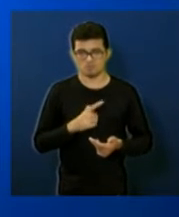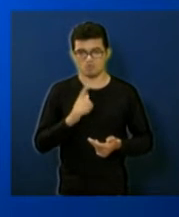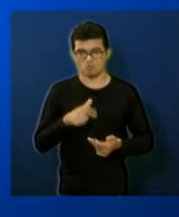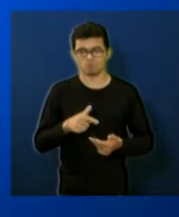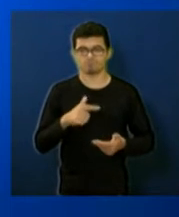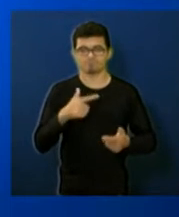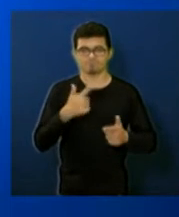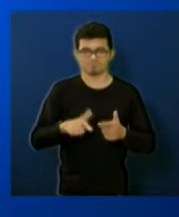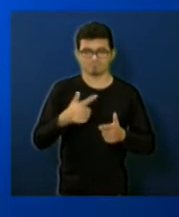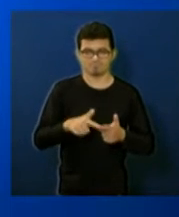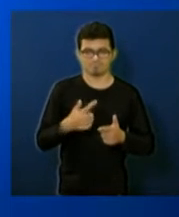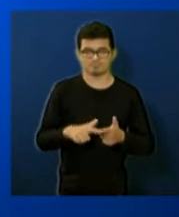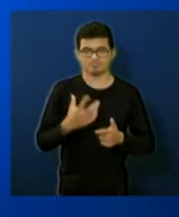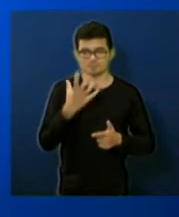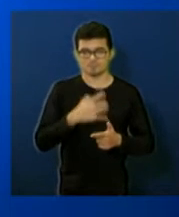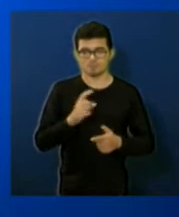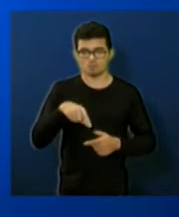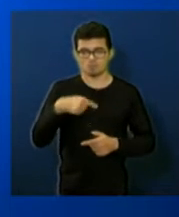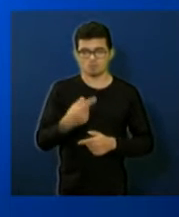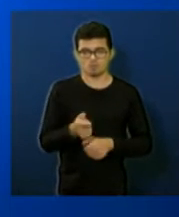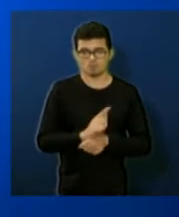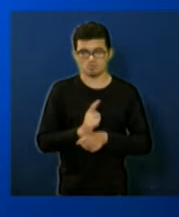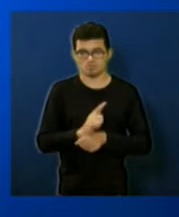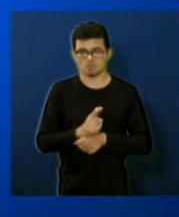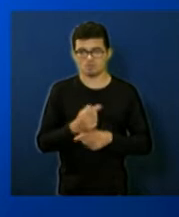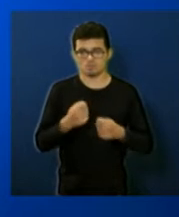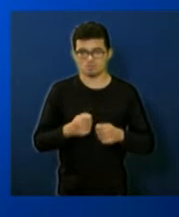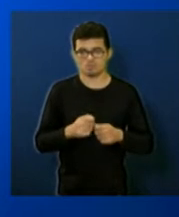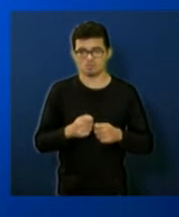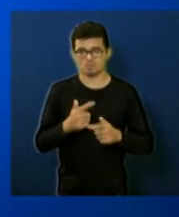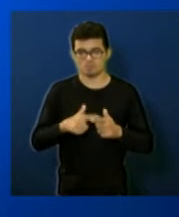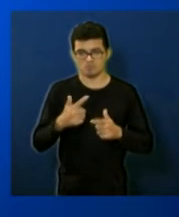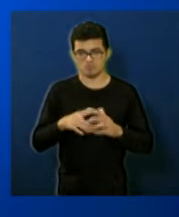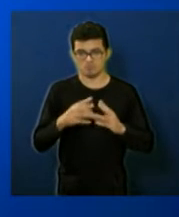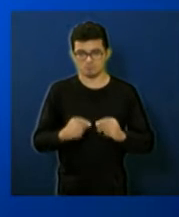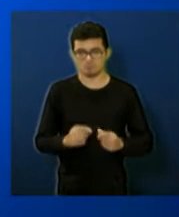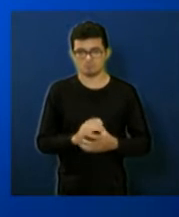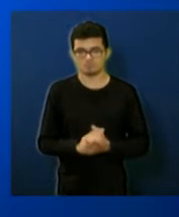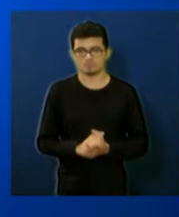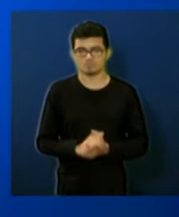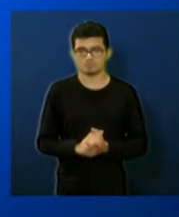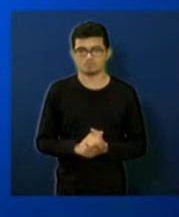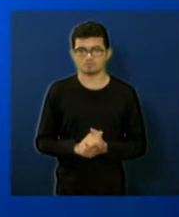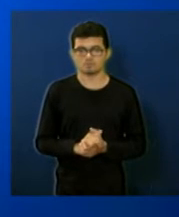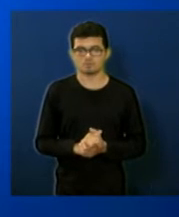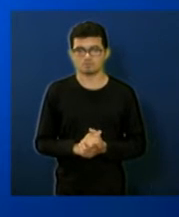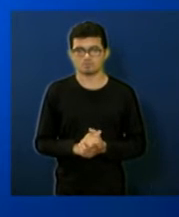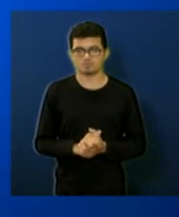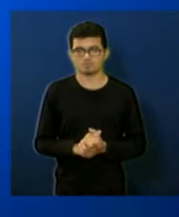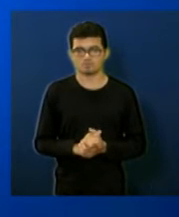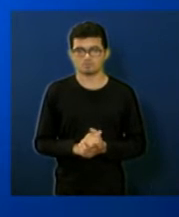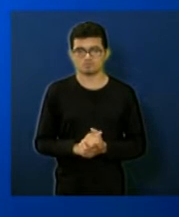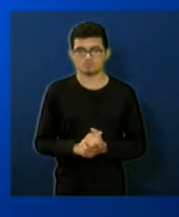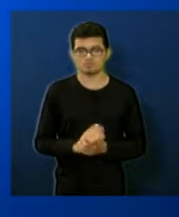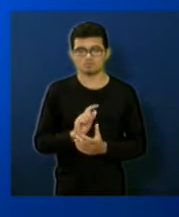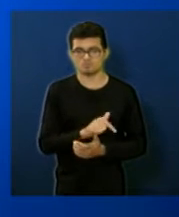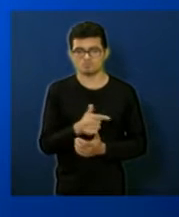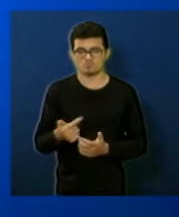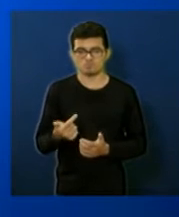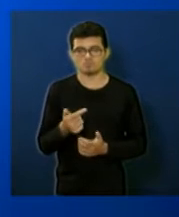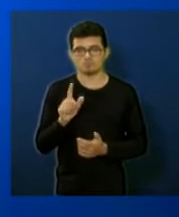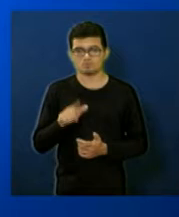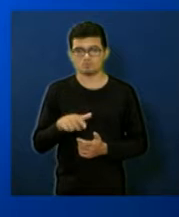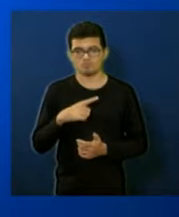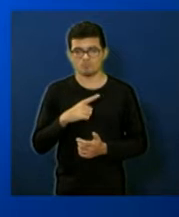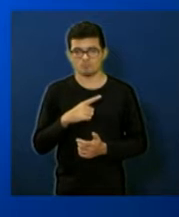embrólios para a próxima gestão que vai ter que estar resolvendo também entre prefeitura e DAI detalhamento das receitas de